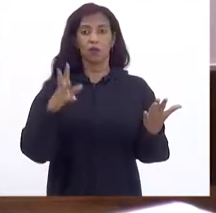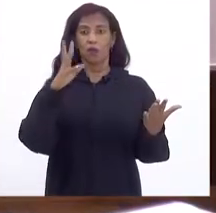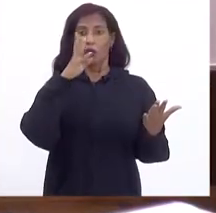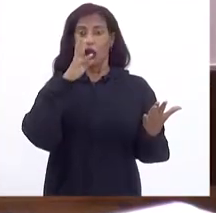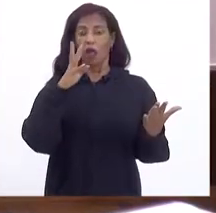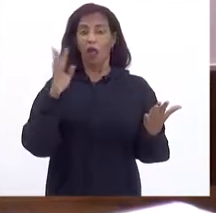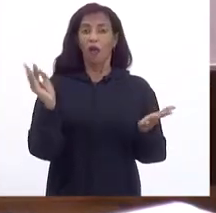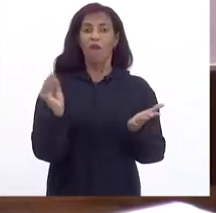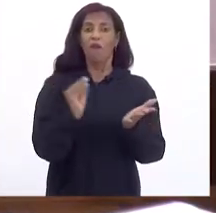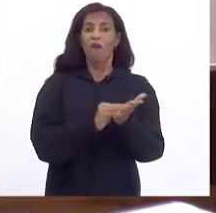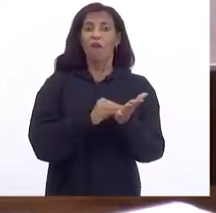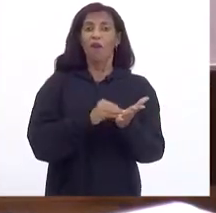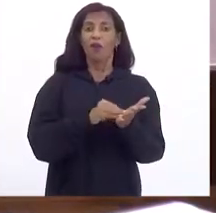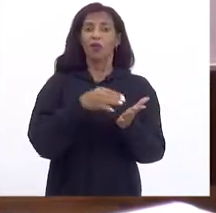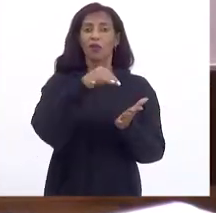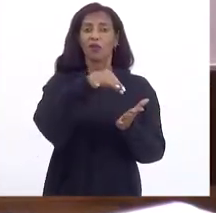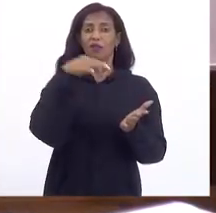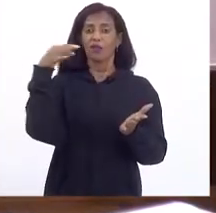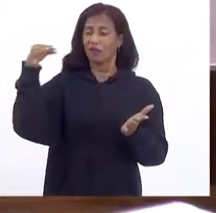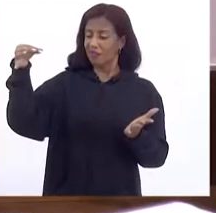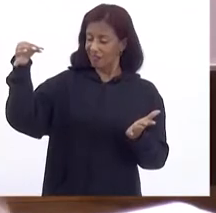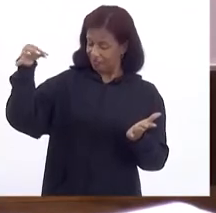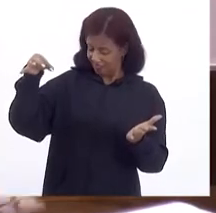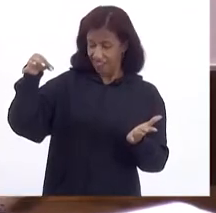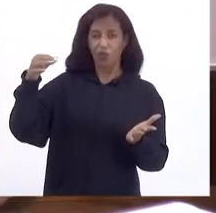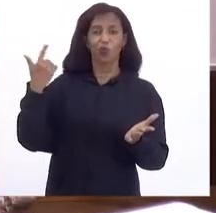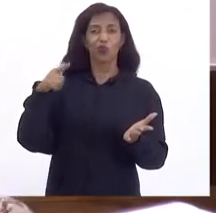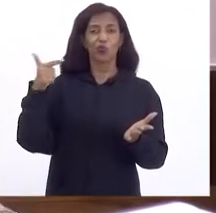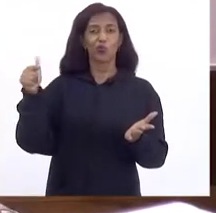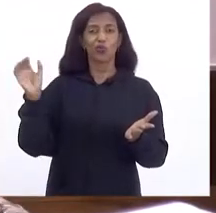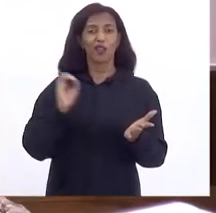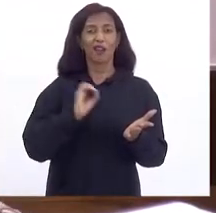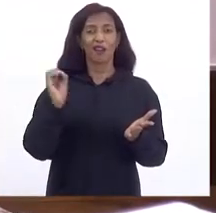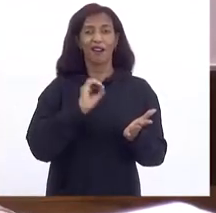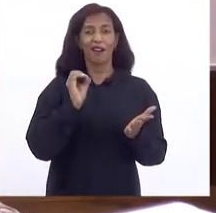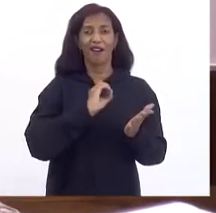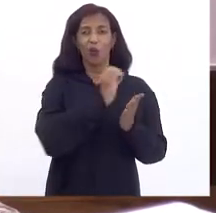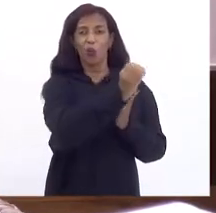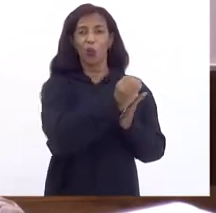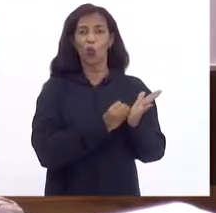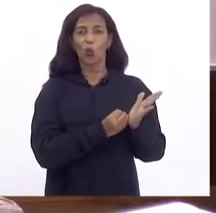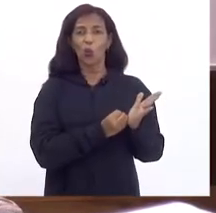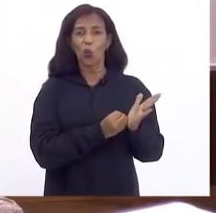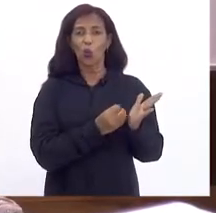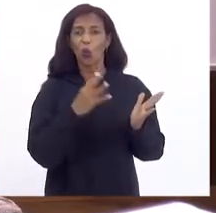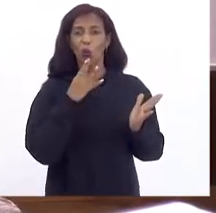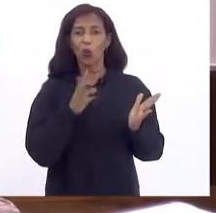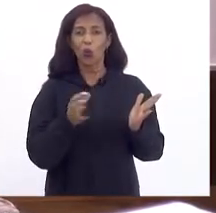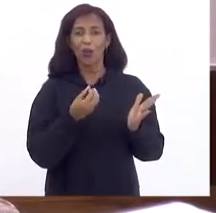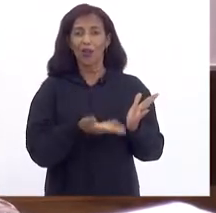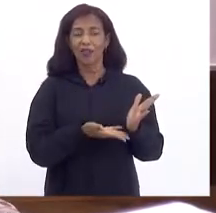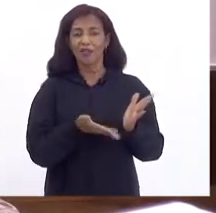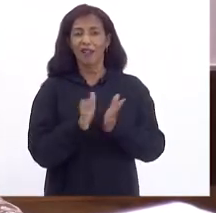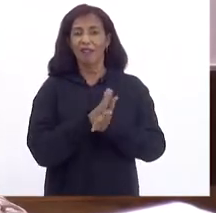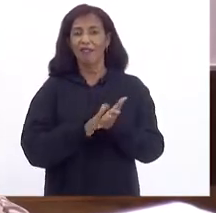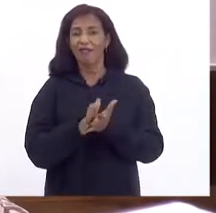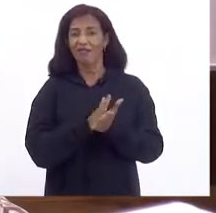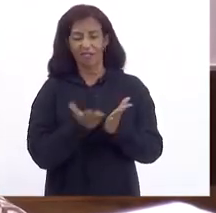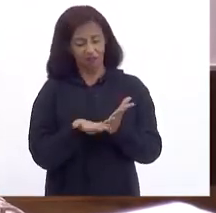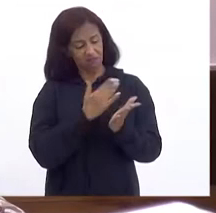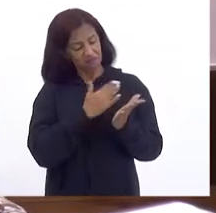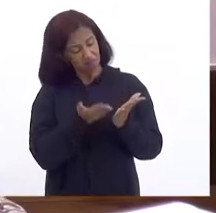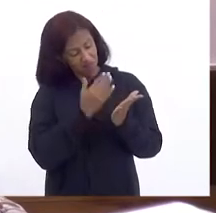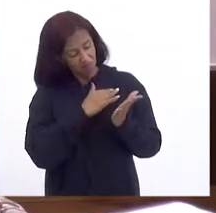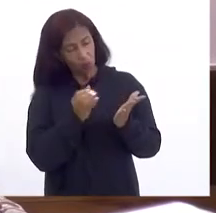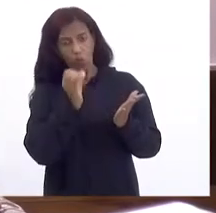está faltando Essa página Não tem Não tem nada Sobre a CEDAI Eu não conheço Absolutamente Pelo